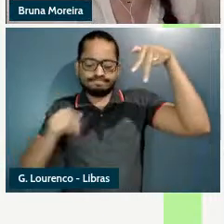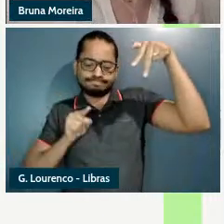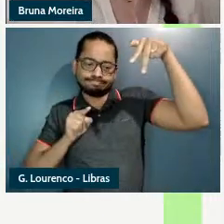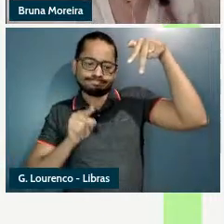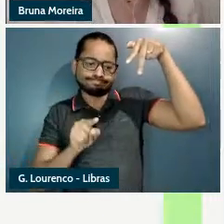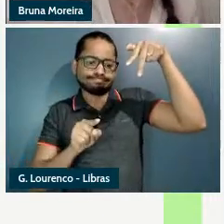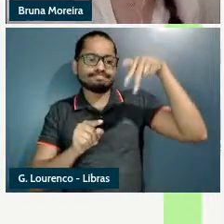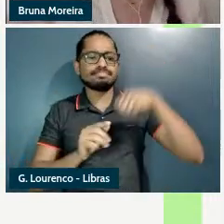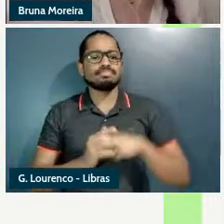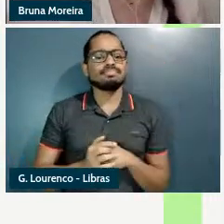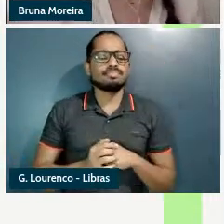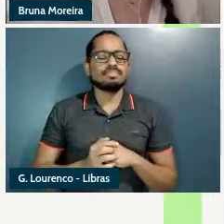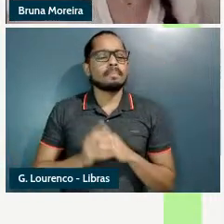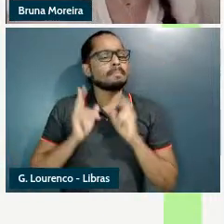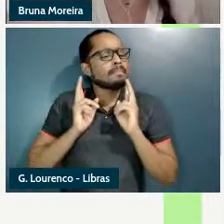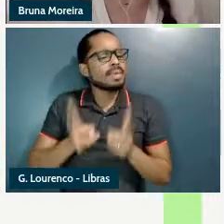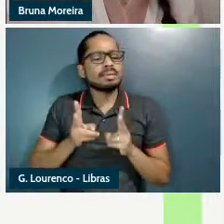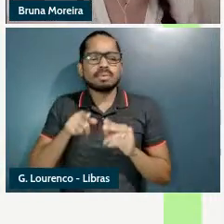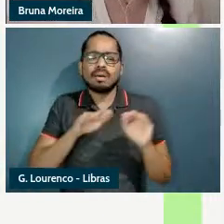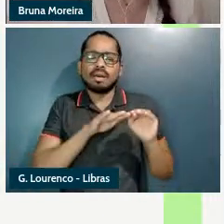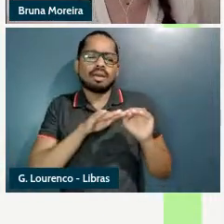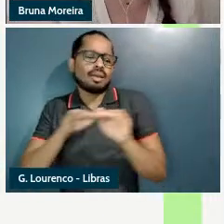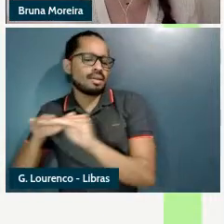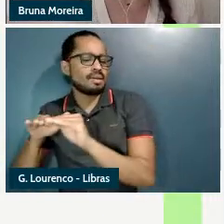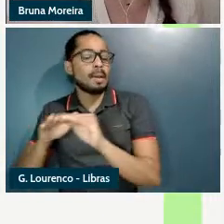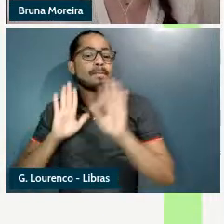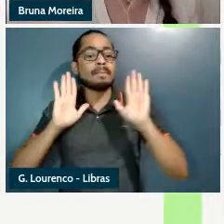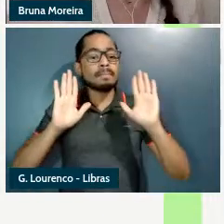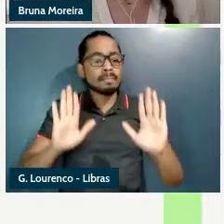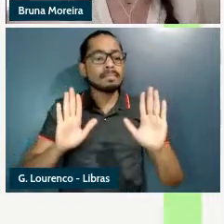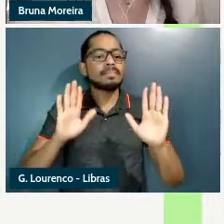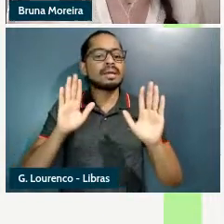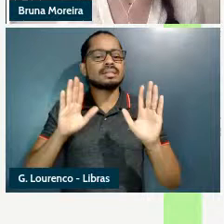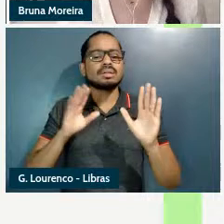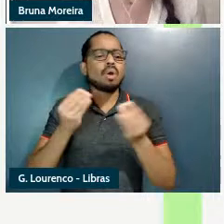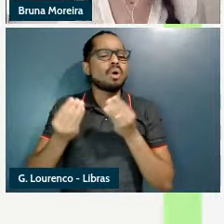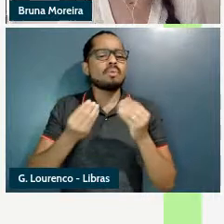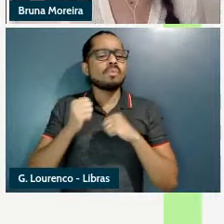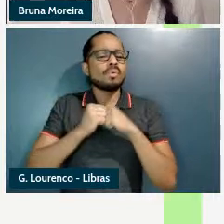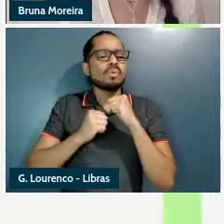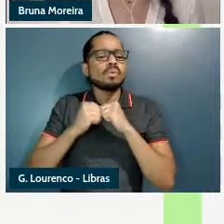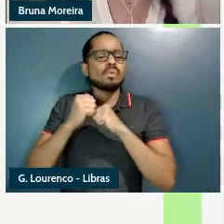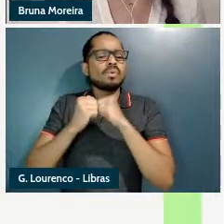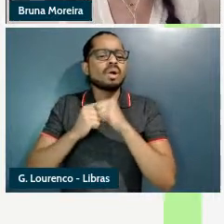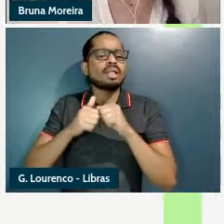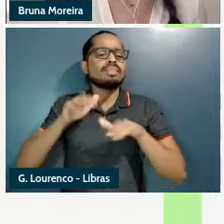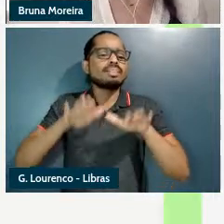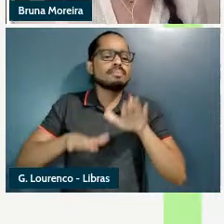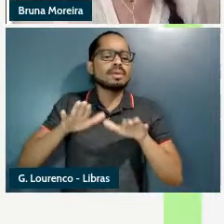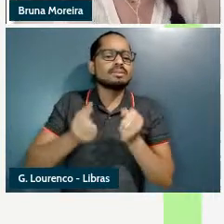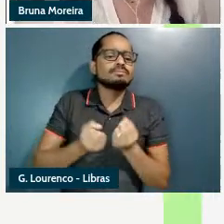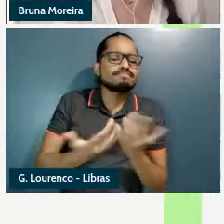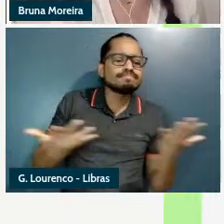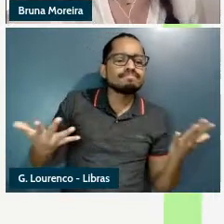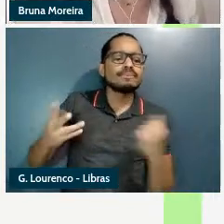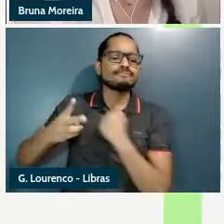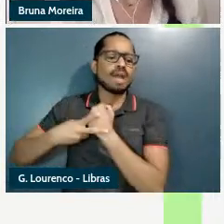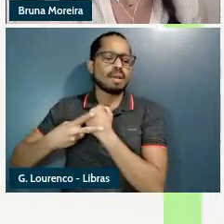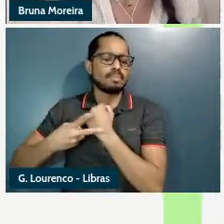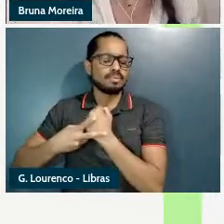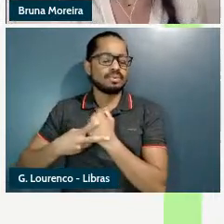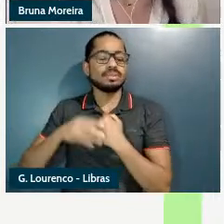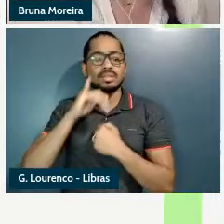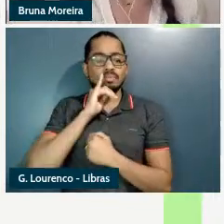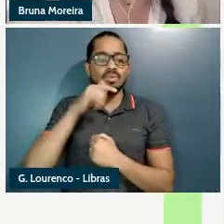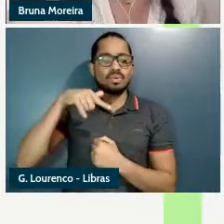a estrutura que ele vai herdar é diferente a partir de diferentes bases verbais que vão servir de afixação então o quebrável